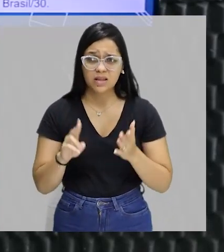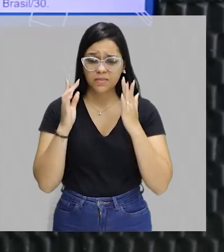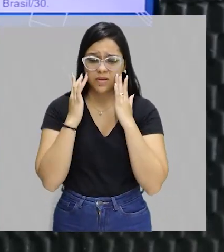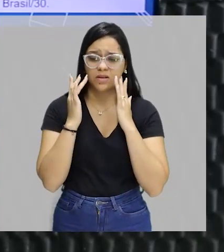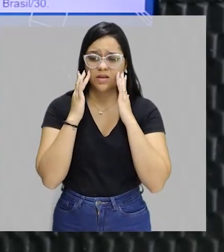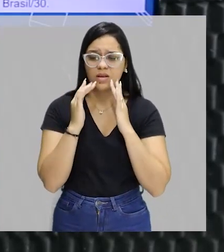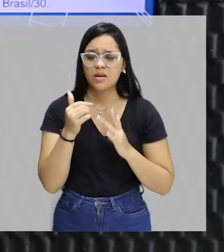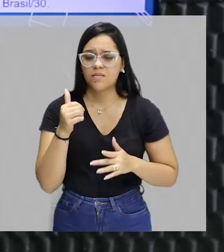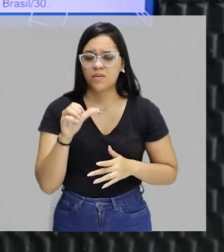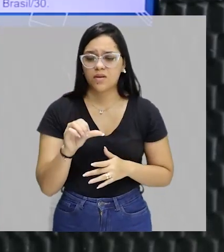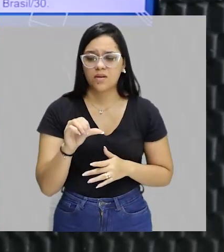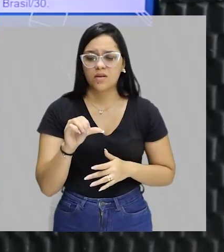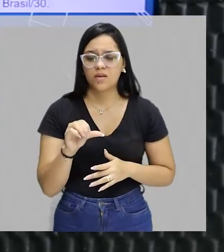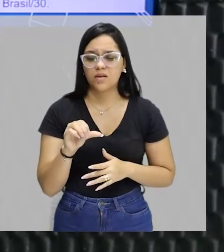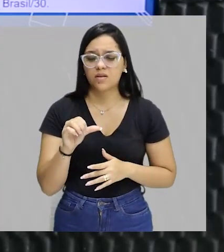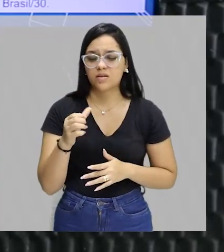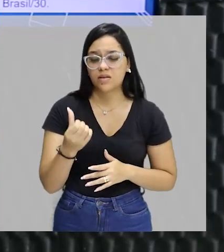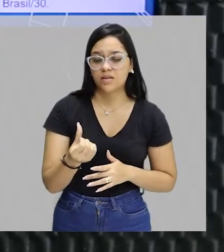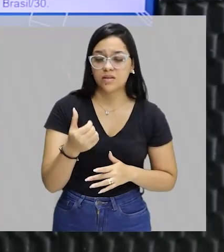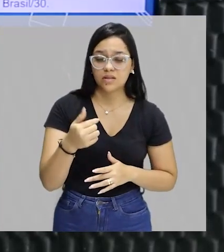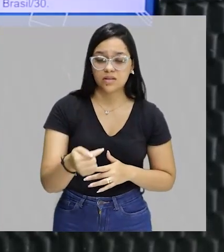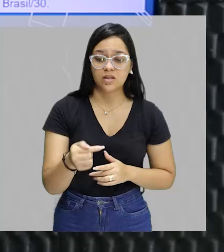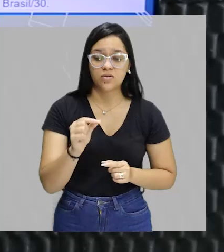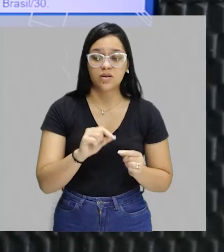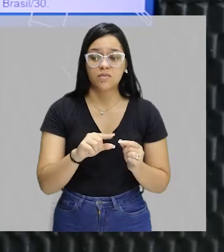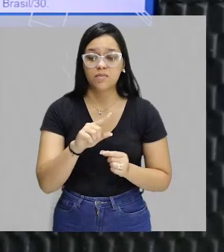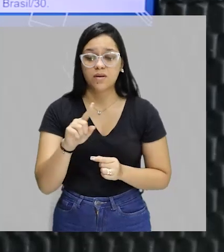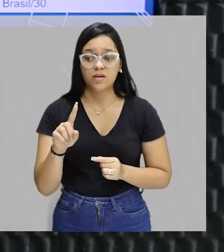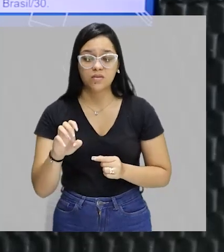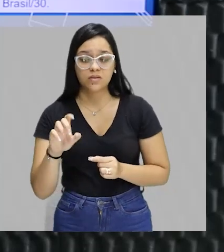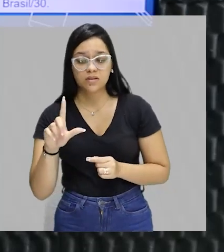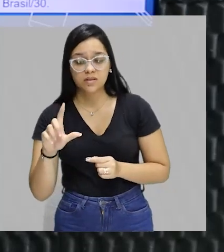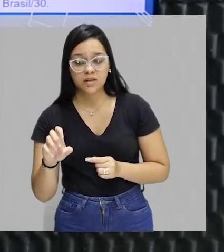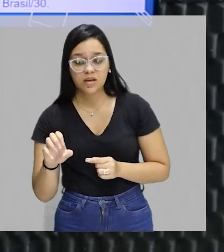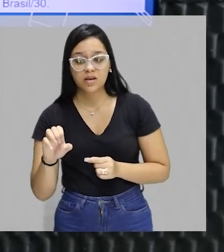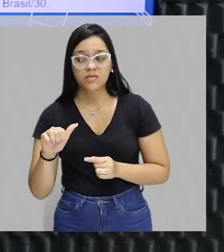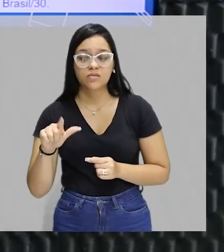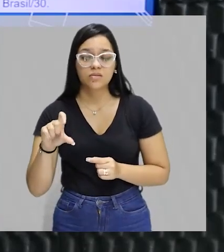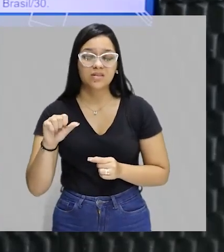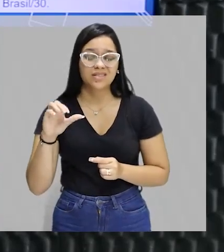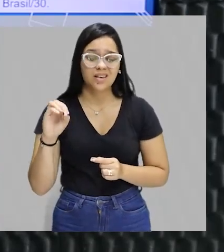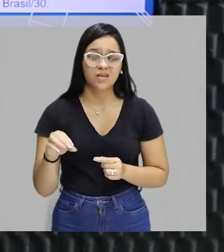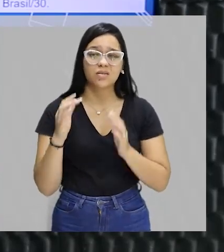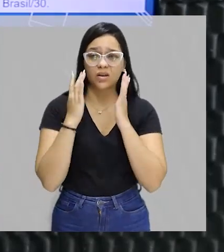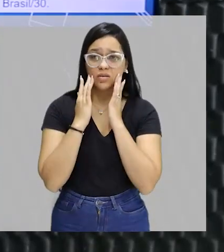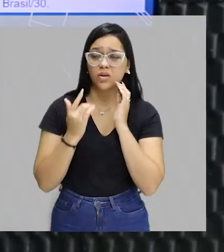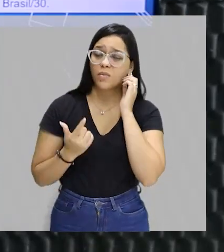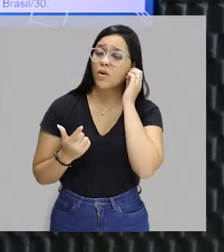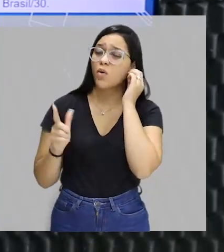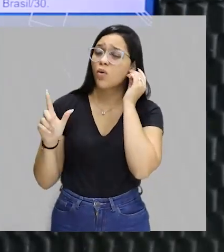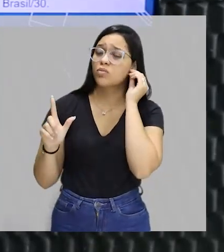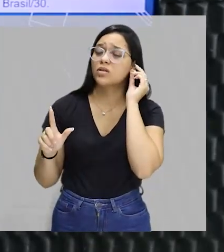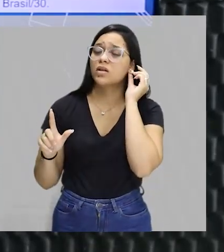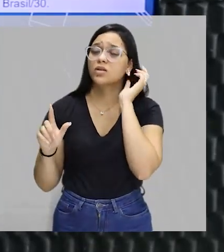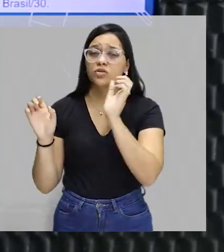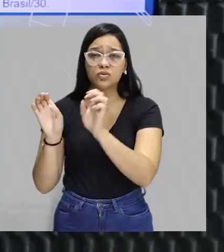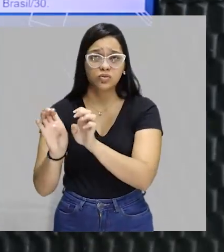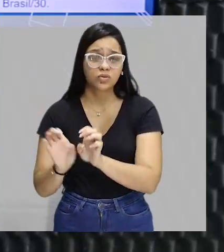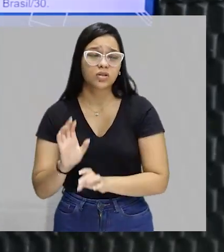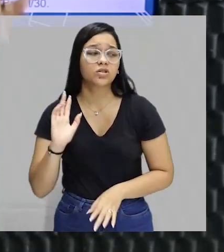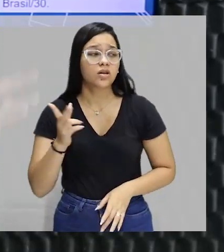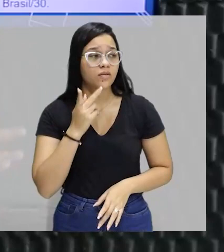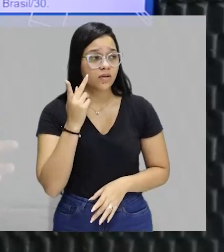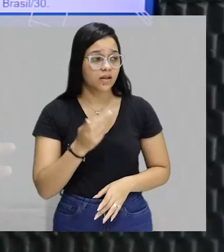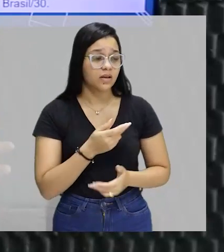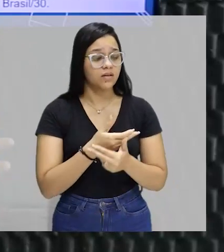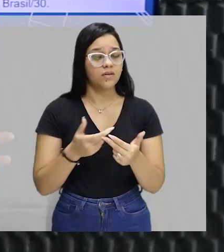1967, pelo Zé Celso Martinez, no Teatro Oficina, que é uma outra estrutura, que eu já falei em várias